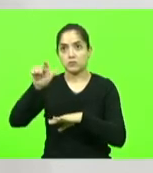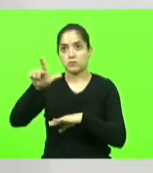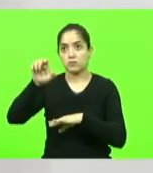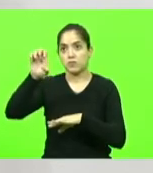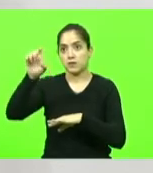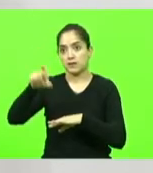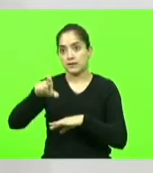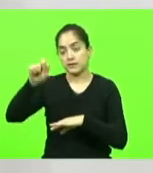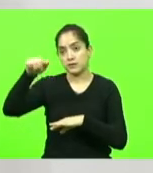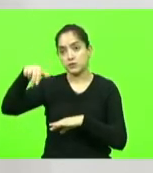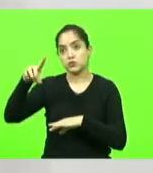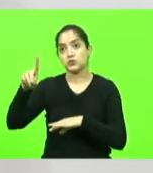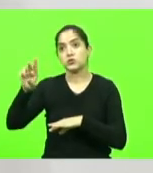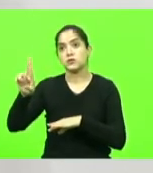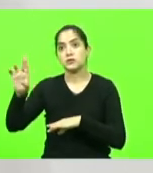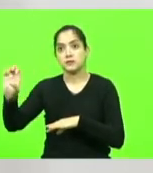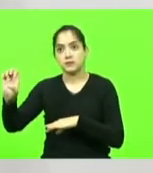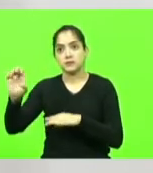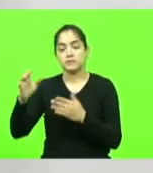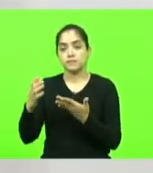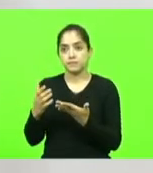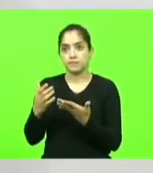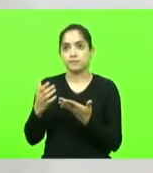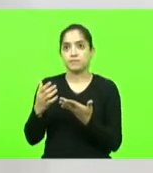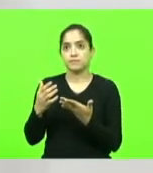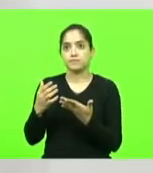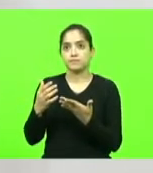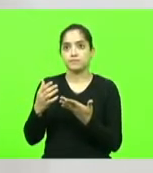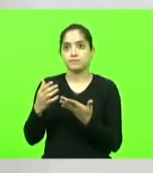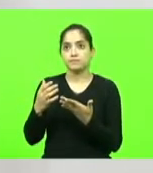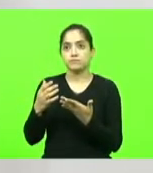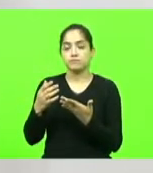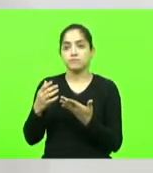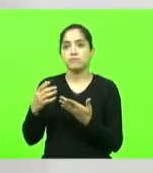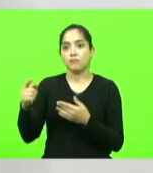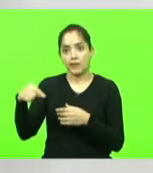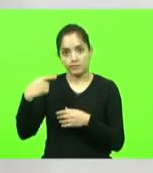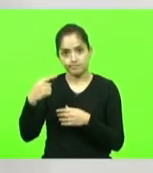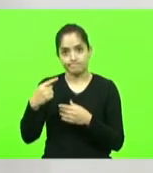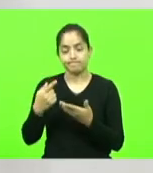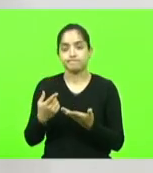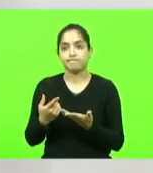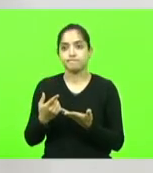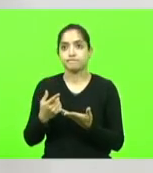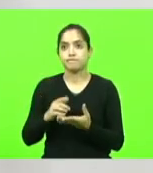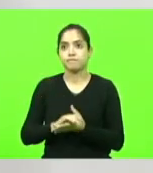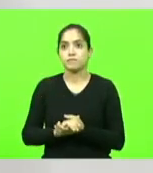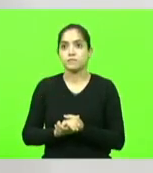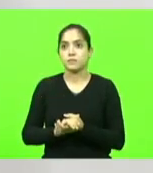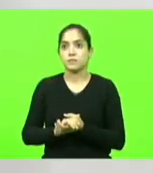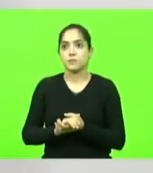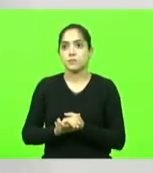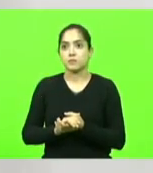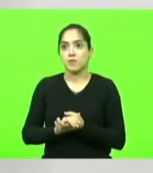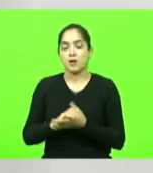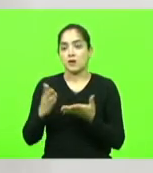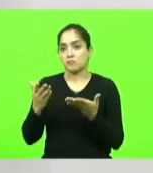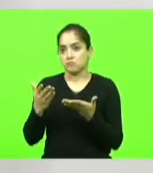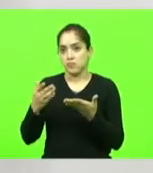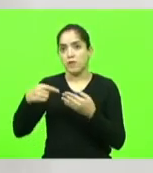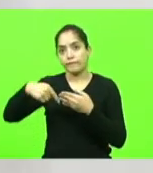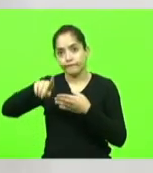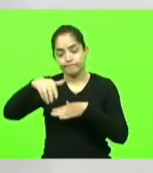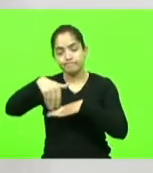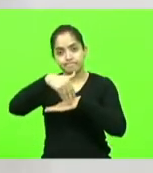Moraes vem em mim Xandão vem não vou afrouxar não vamos pra rua